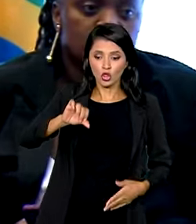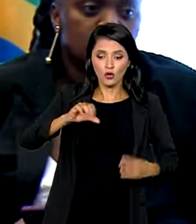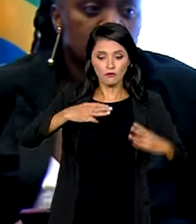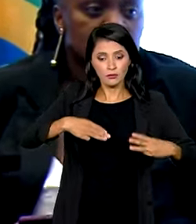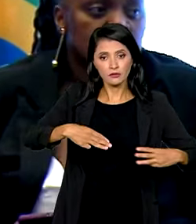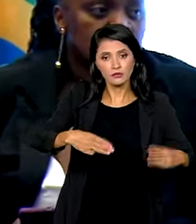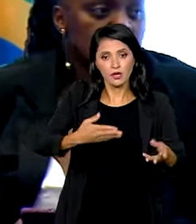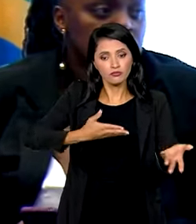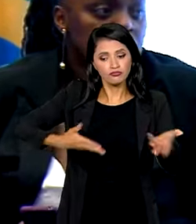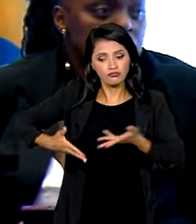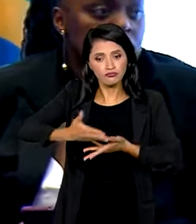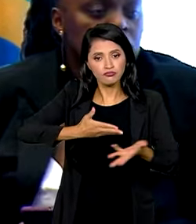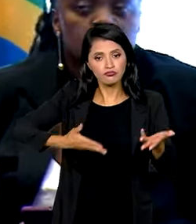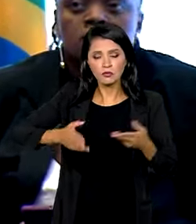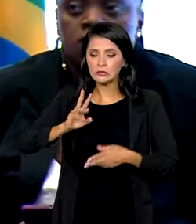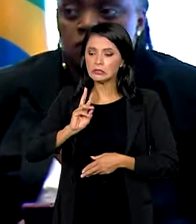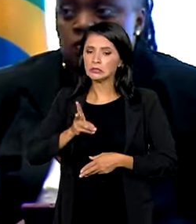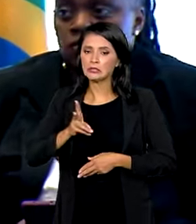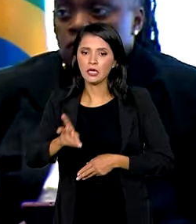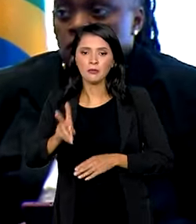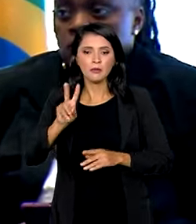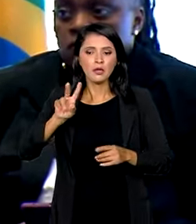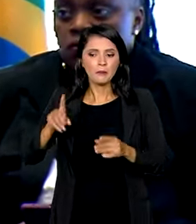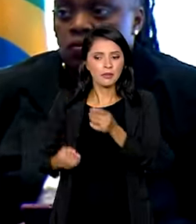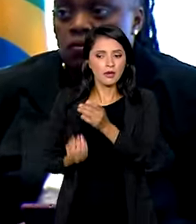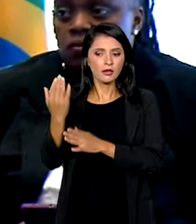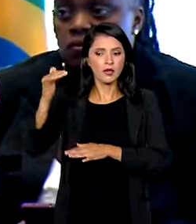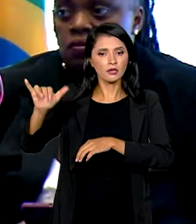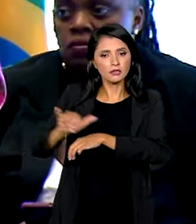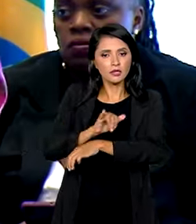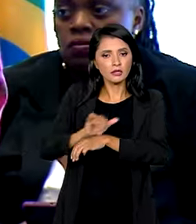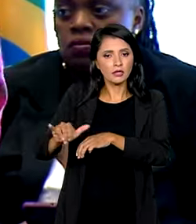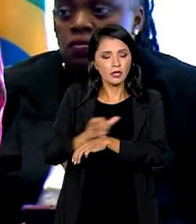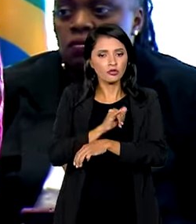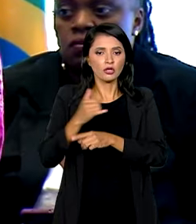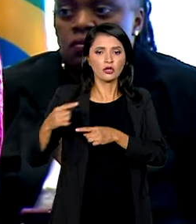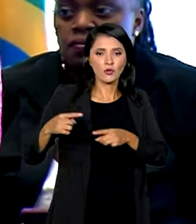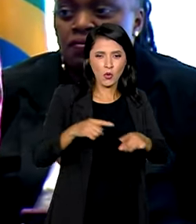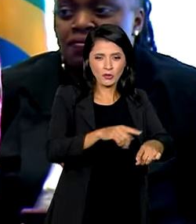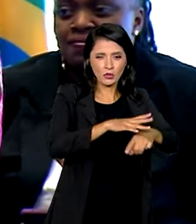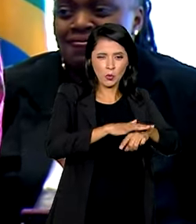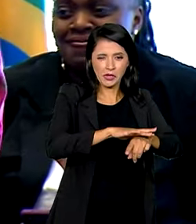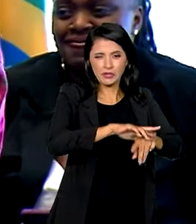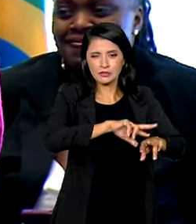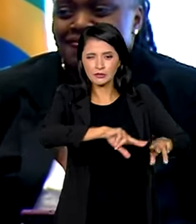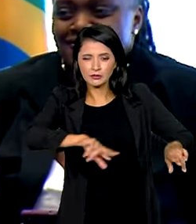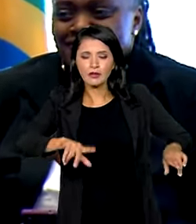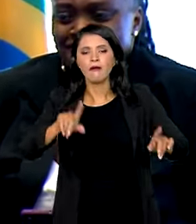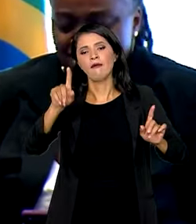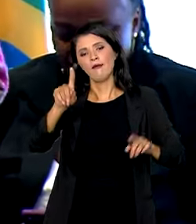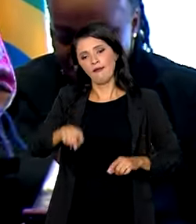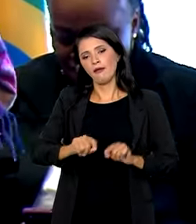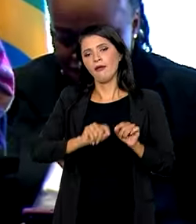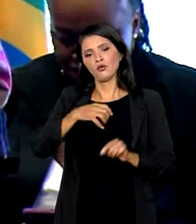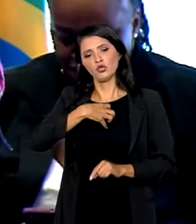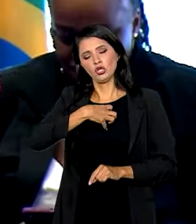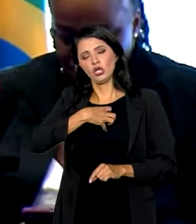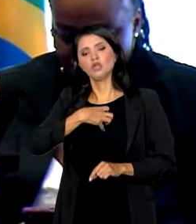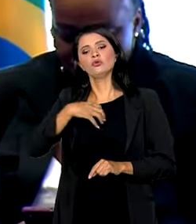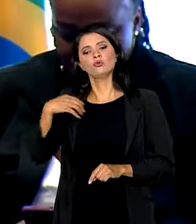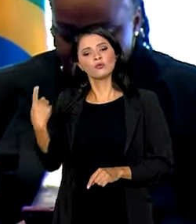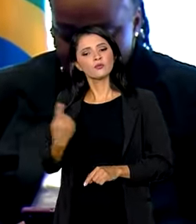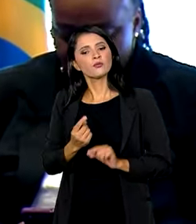se reúnem sistematicamente para elaborar estratégias de eliminação, é, sem dúvida nenhuma, maneira pela